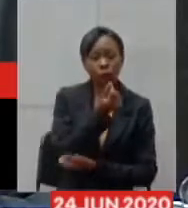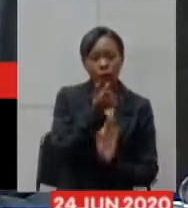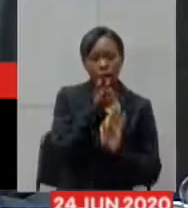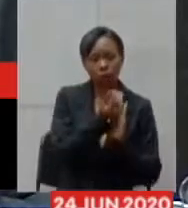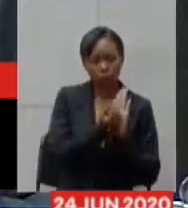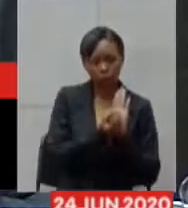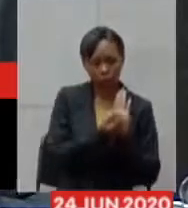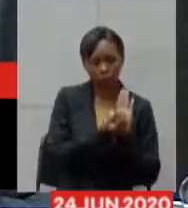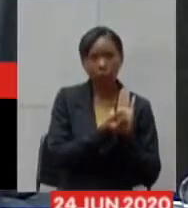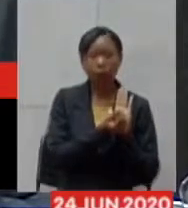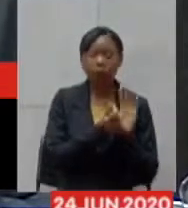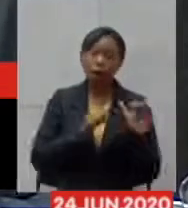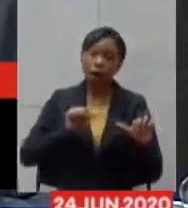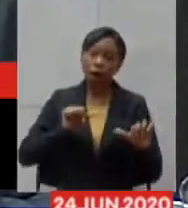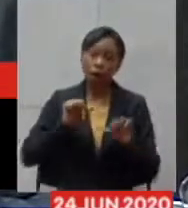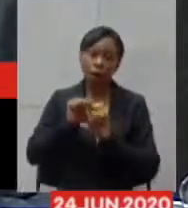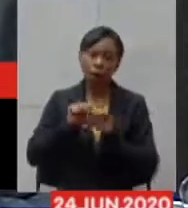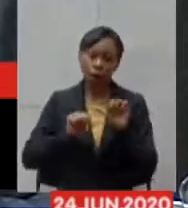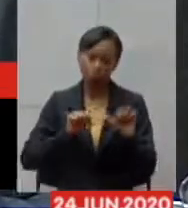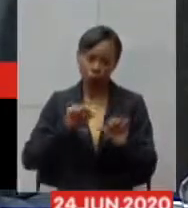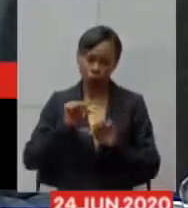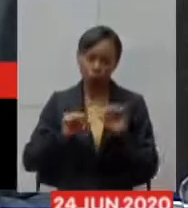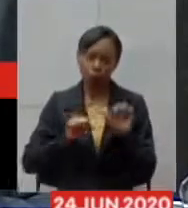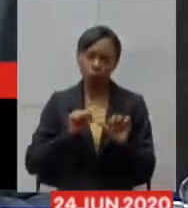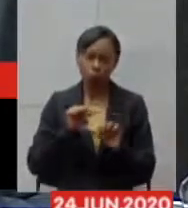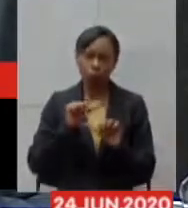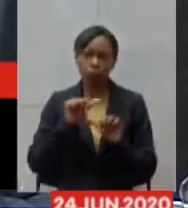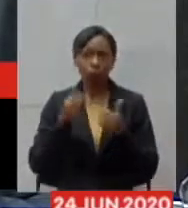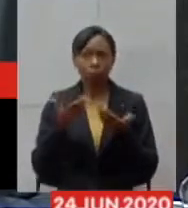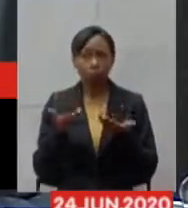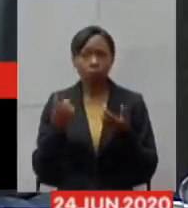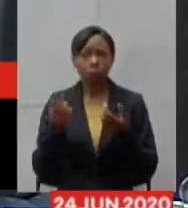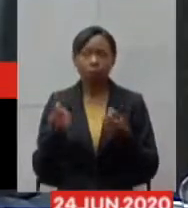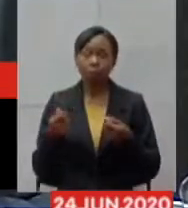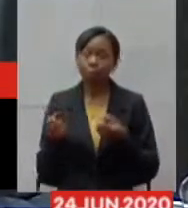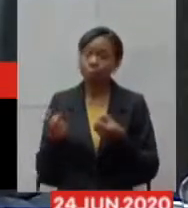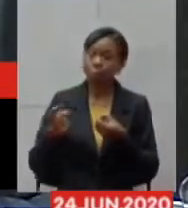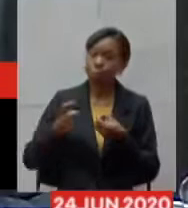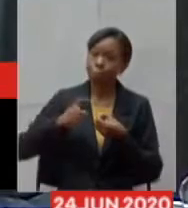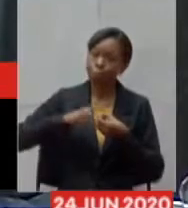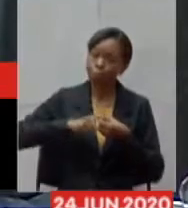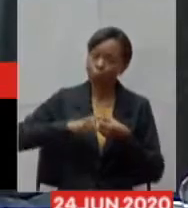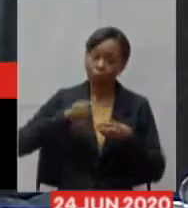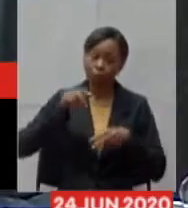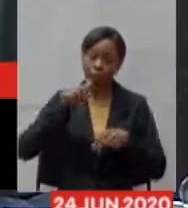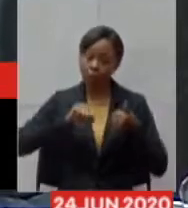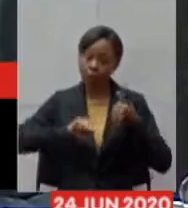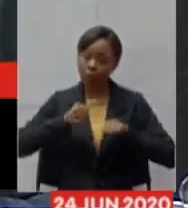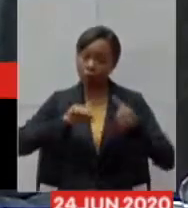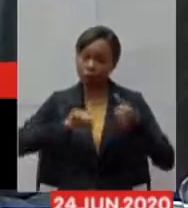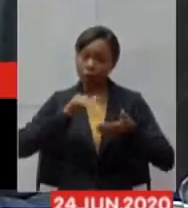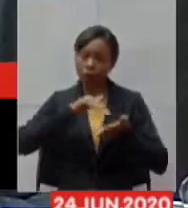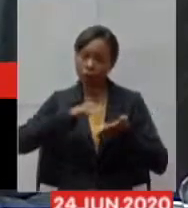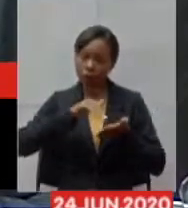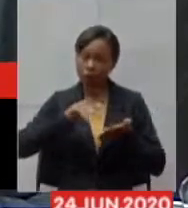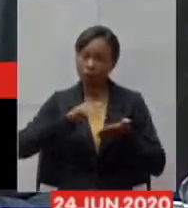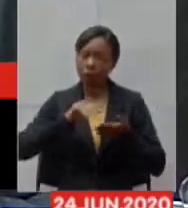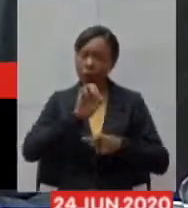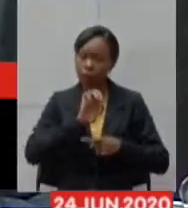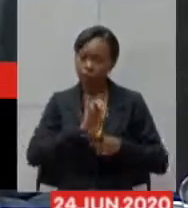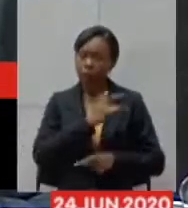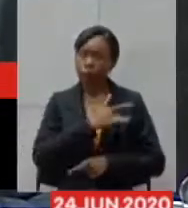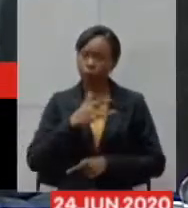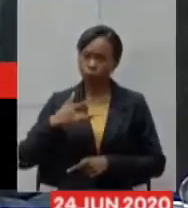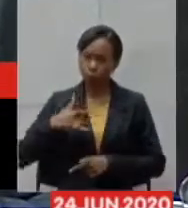de objeto e isso naturalmente tem que voltar para ser reavaliado na Secretaria Estadual de Saúde essa reavaliação ela tem que